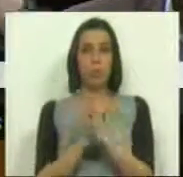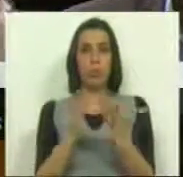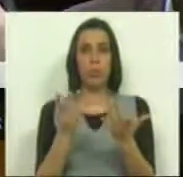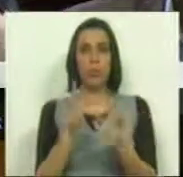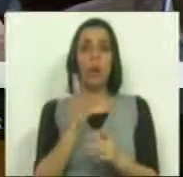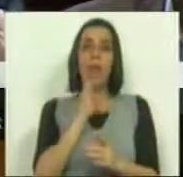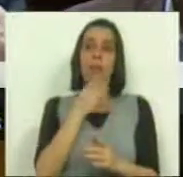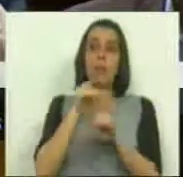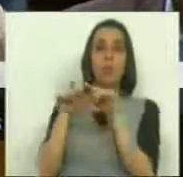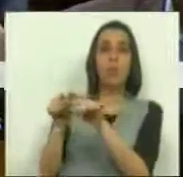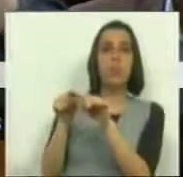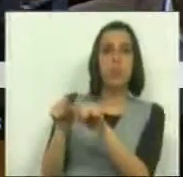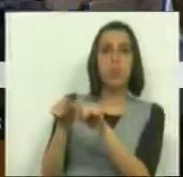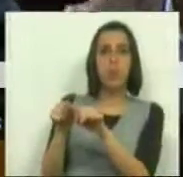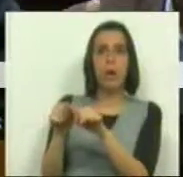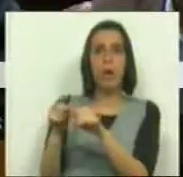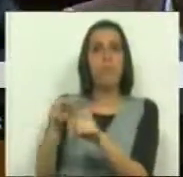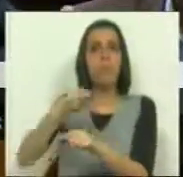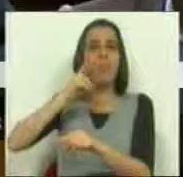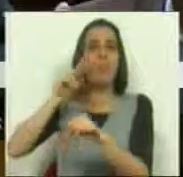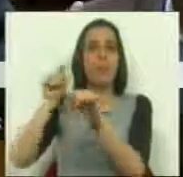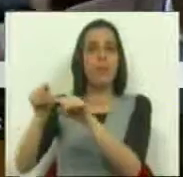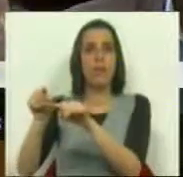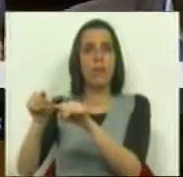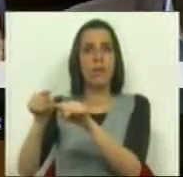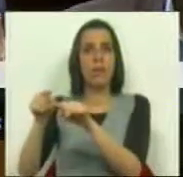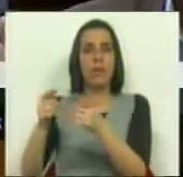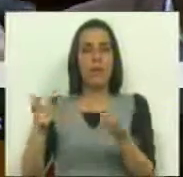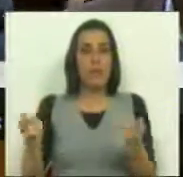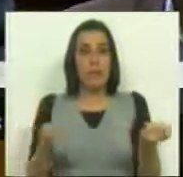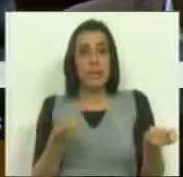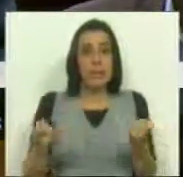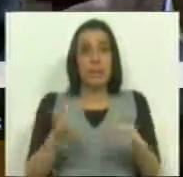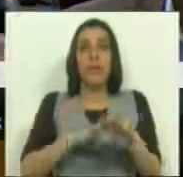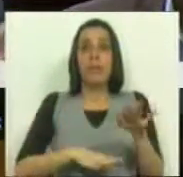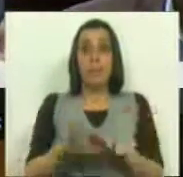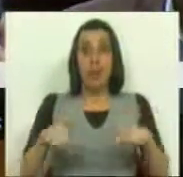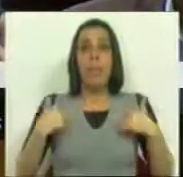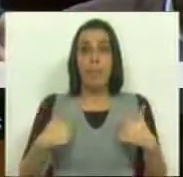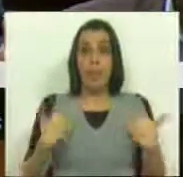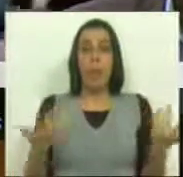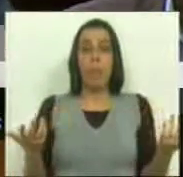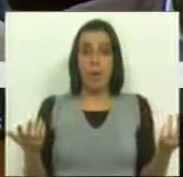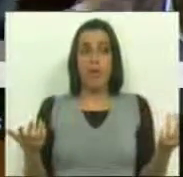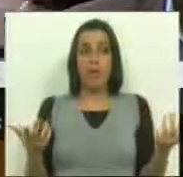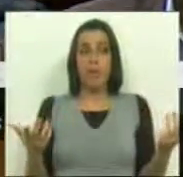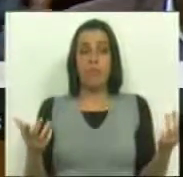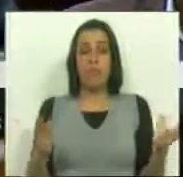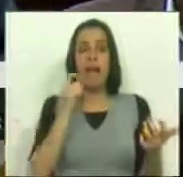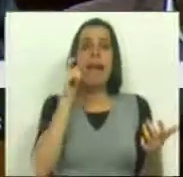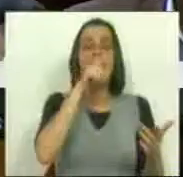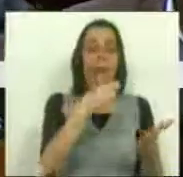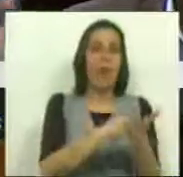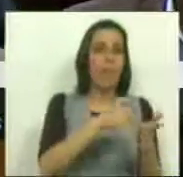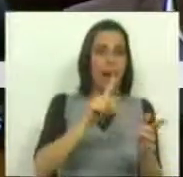muito dependente das administrações e da ginástica que fazem elas próprias em termos de